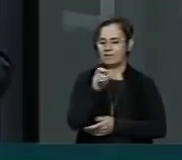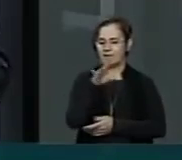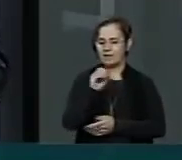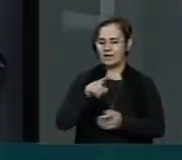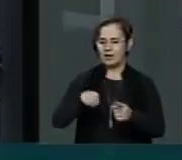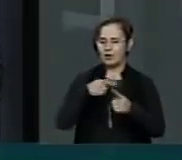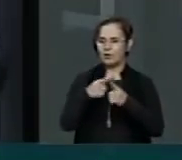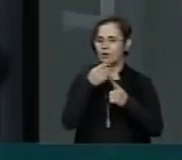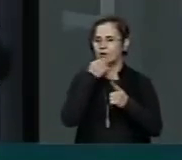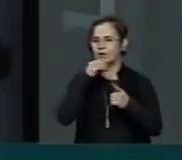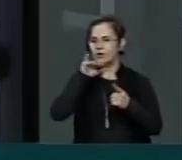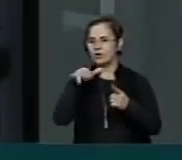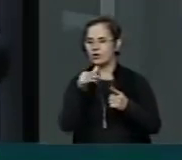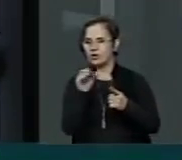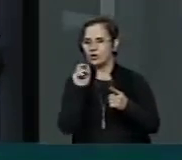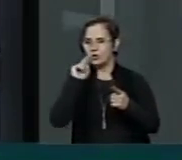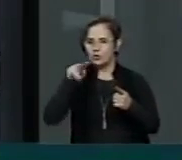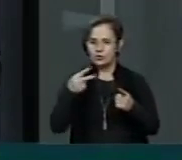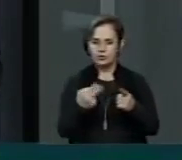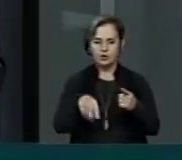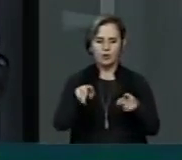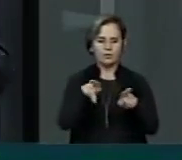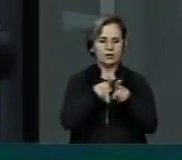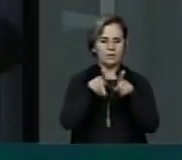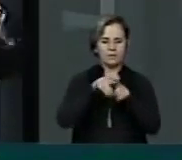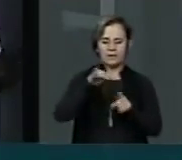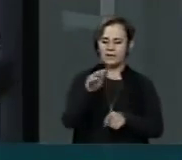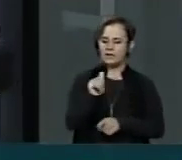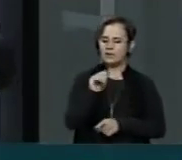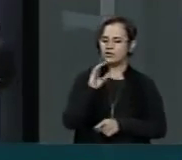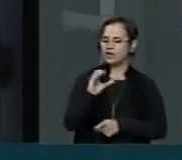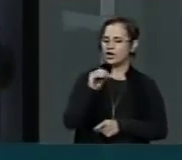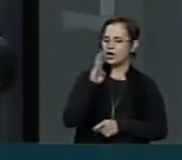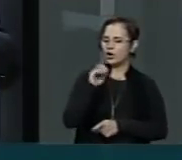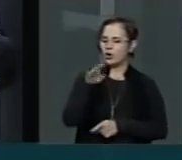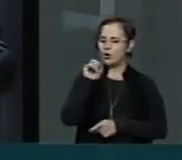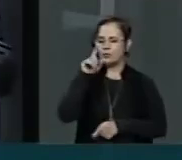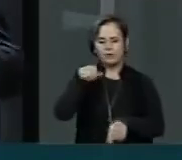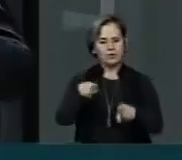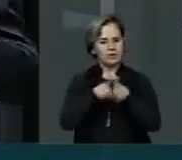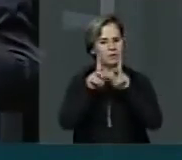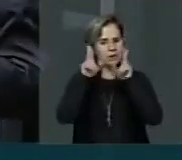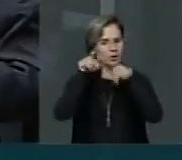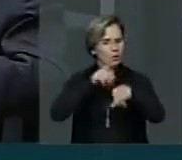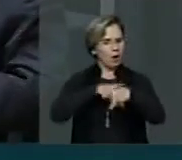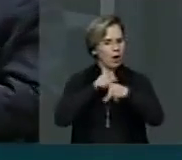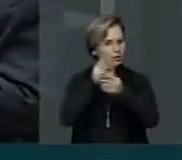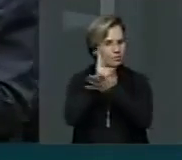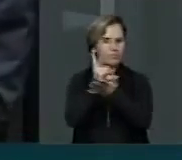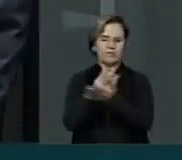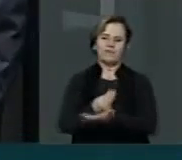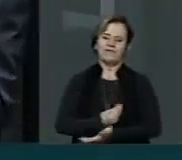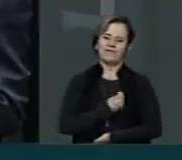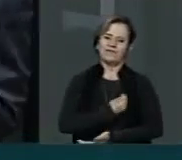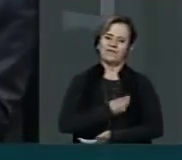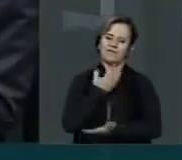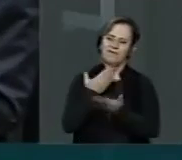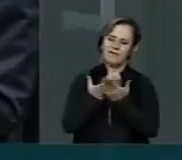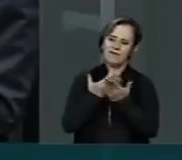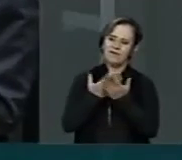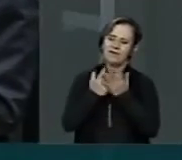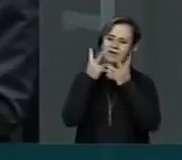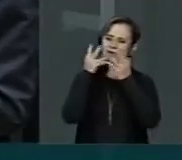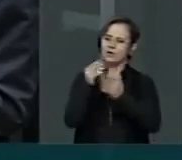Holt, Jacob Kille Miller, toda essa turma eram mais ou menos nessa mesma época. Eram da mesma escola do